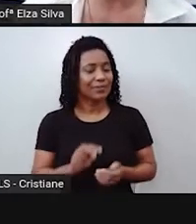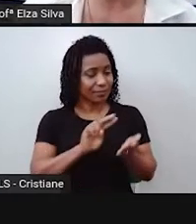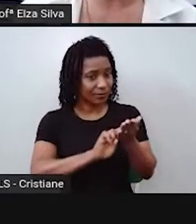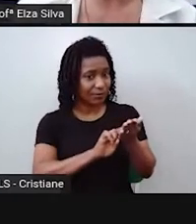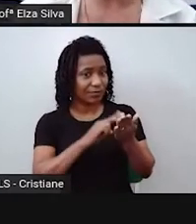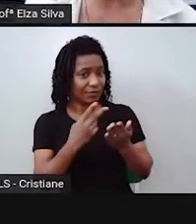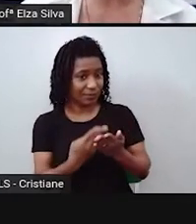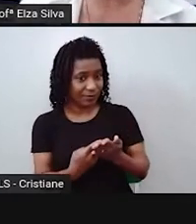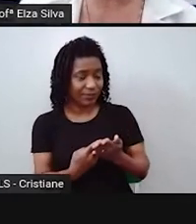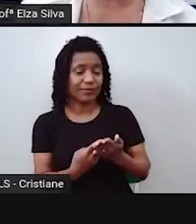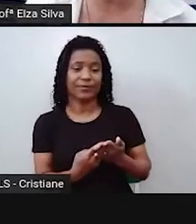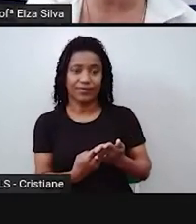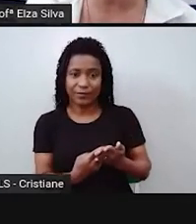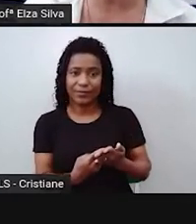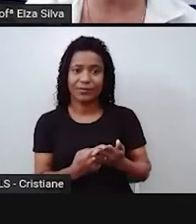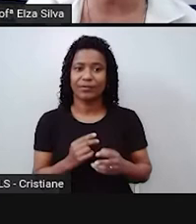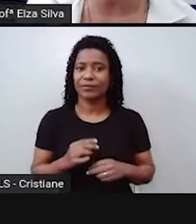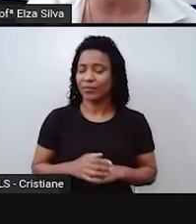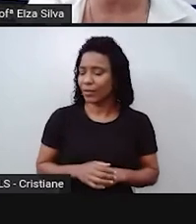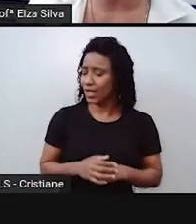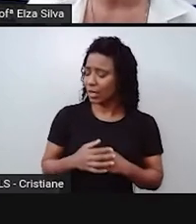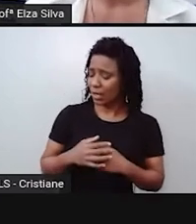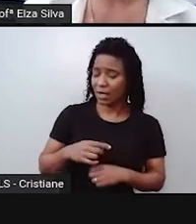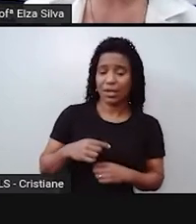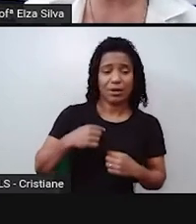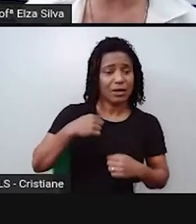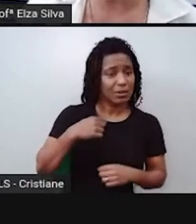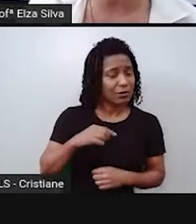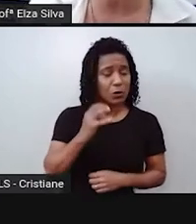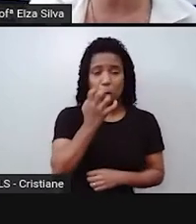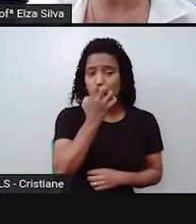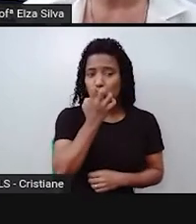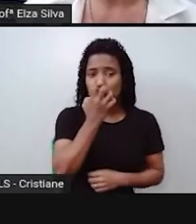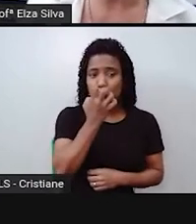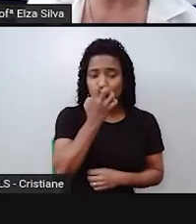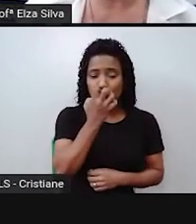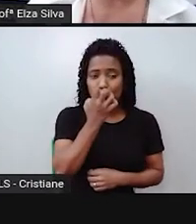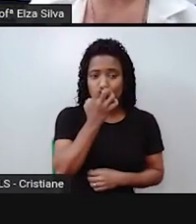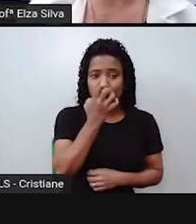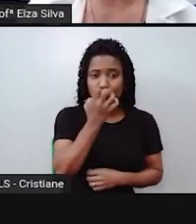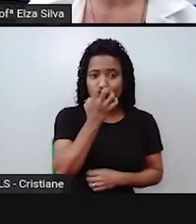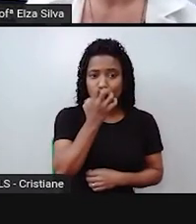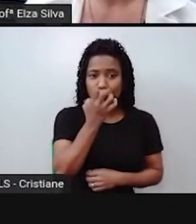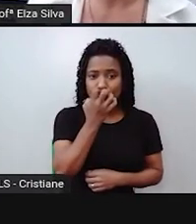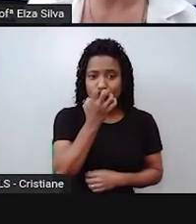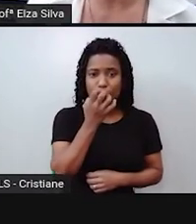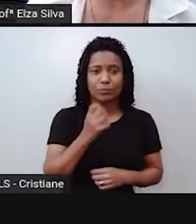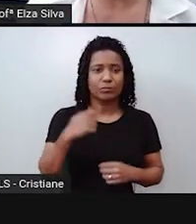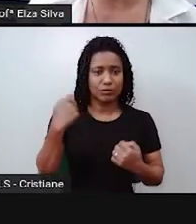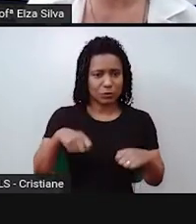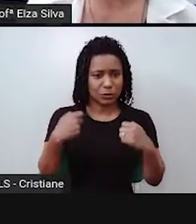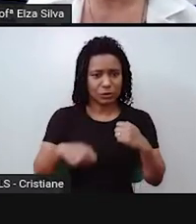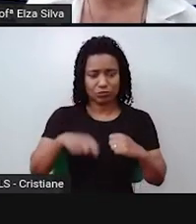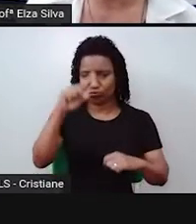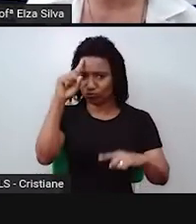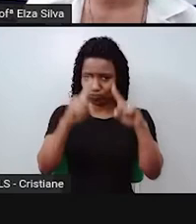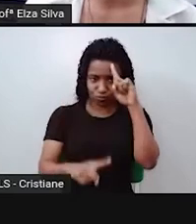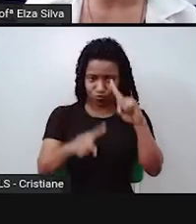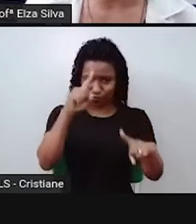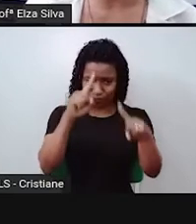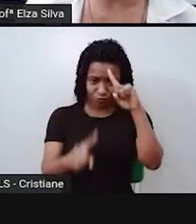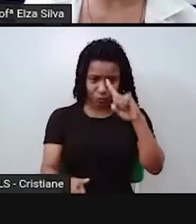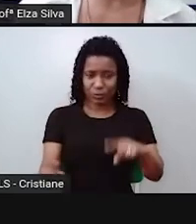diz que mais uma razão pela qual os cachorros devem comandar, devem ficar no comando.